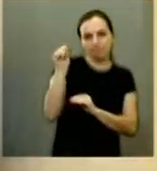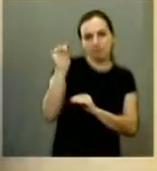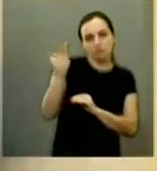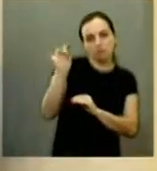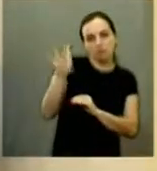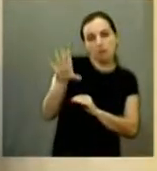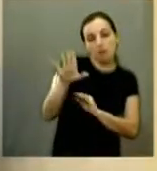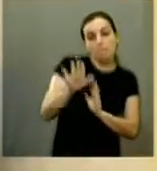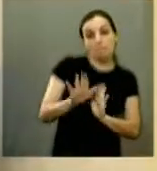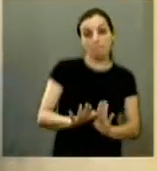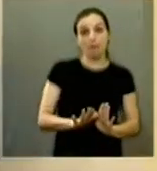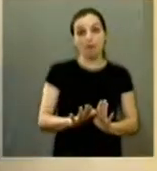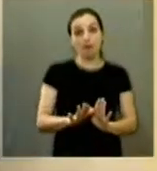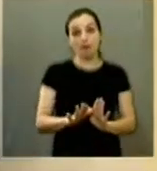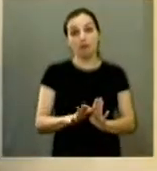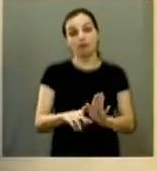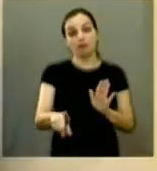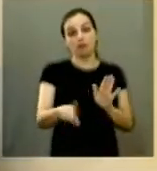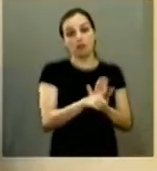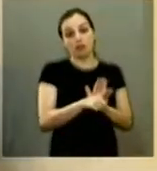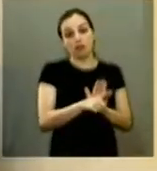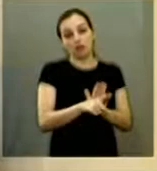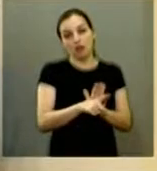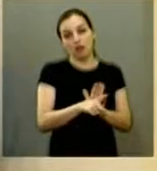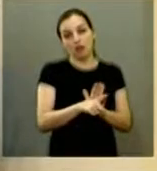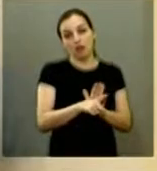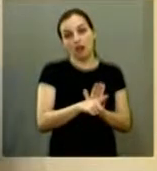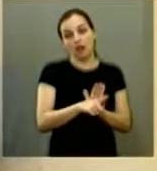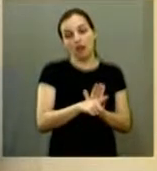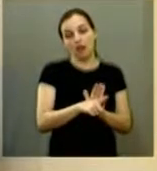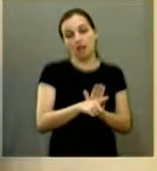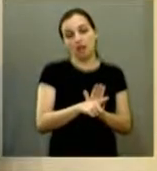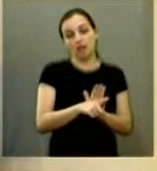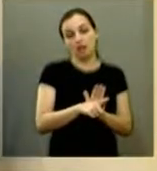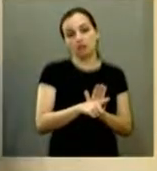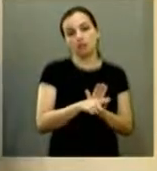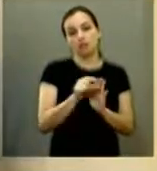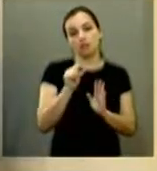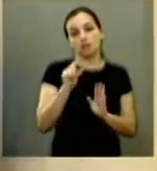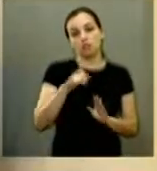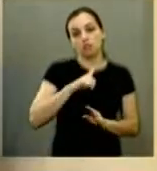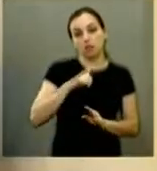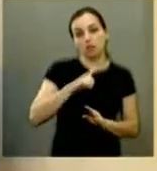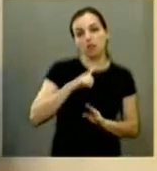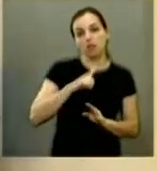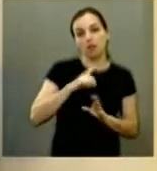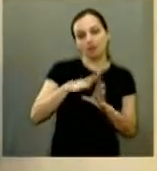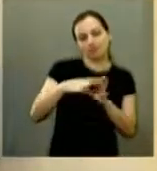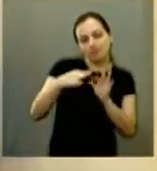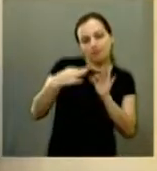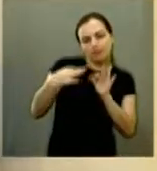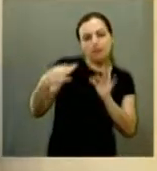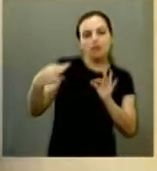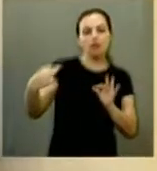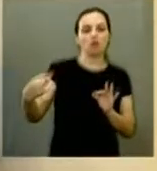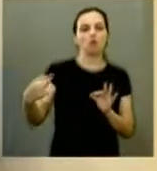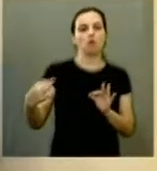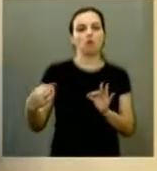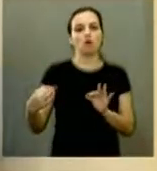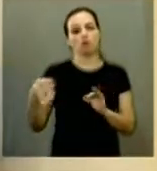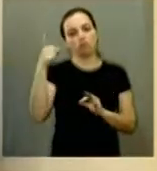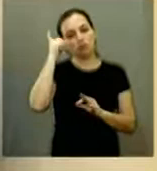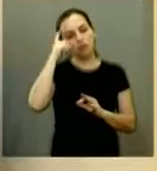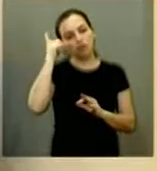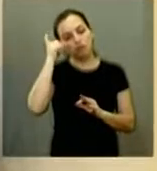você puxar a lei de maus tratos leve ela vai daqui em Nova York então fica na consciência do